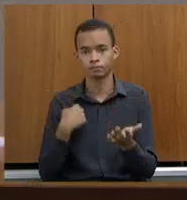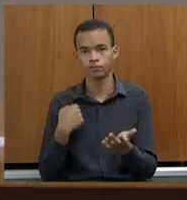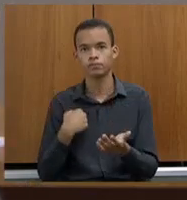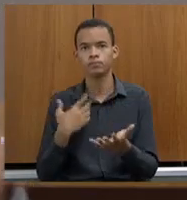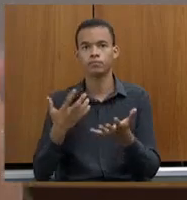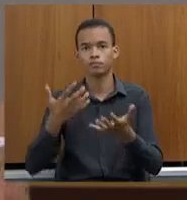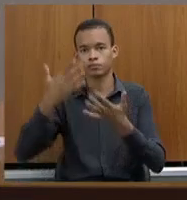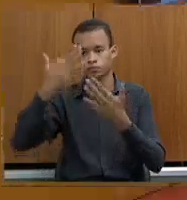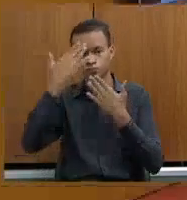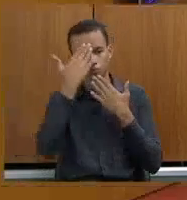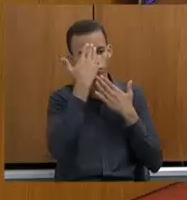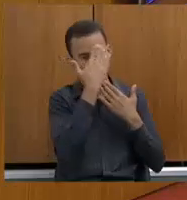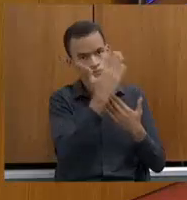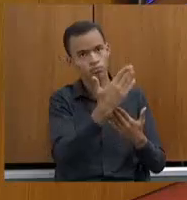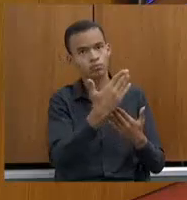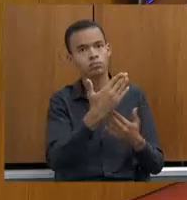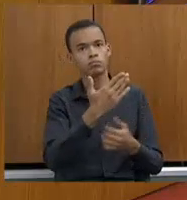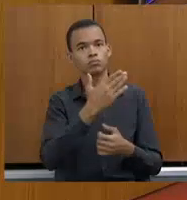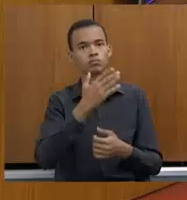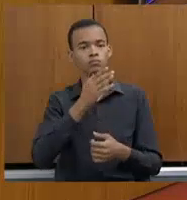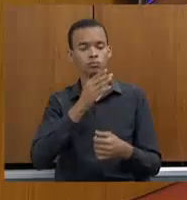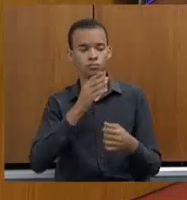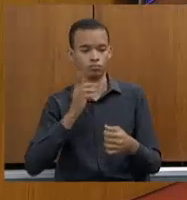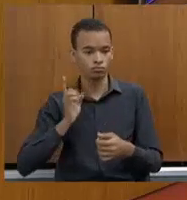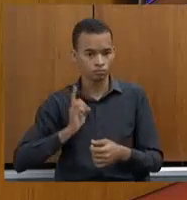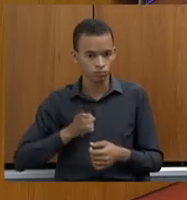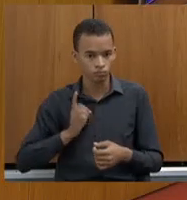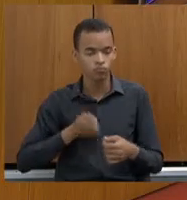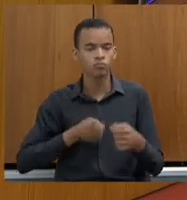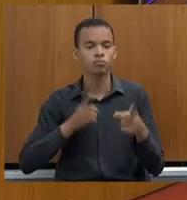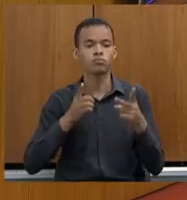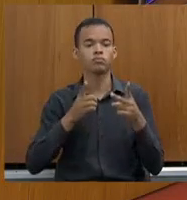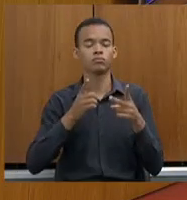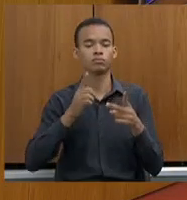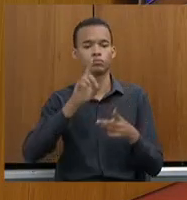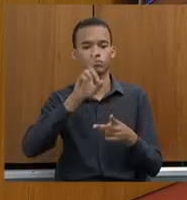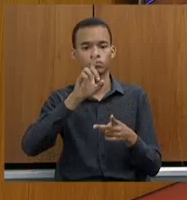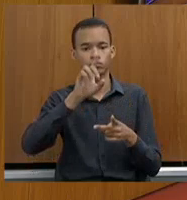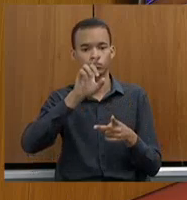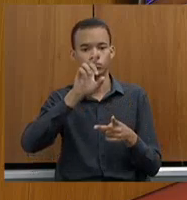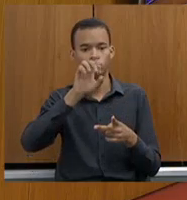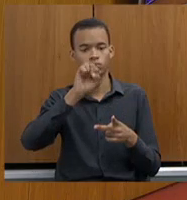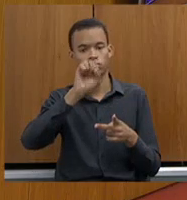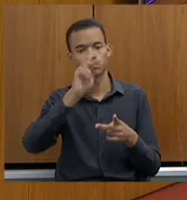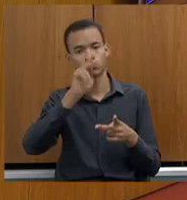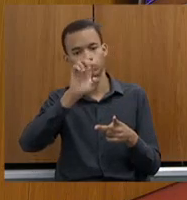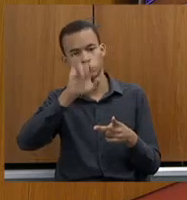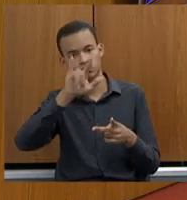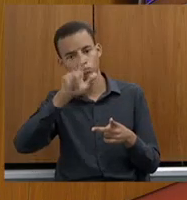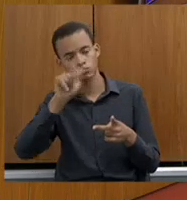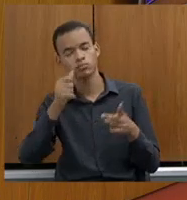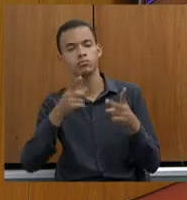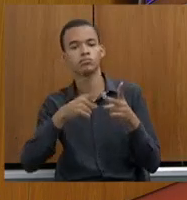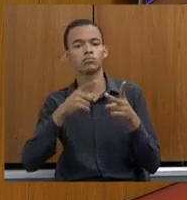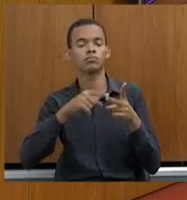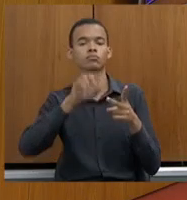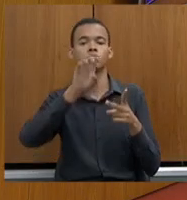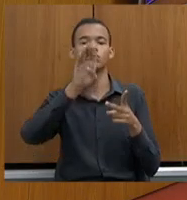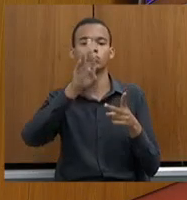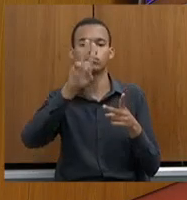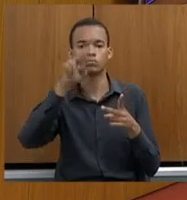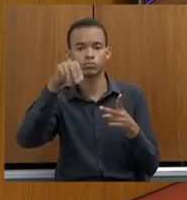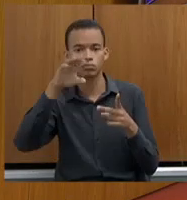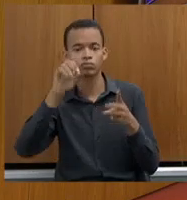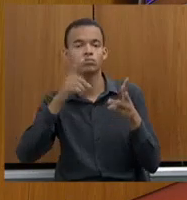vez deputada Cheira, deputado Eli Grilo, Bruno Engler, o deputado Arnaldo Silva,